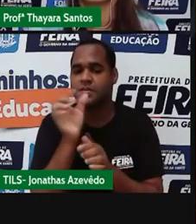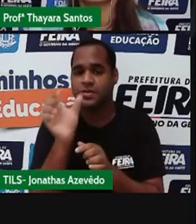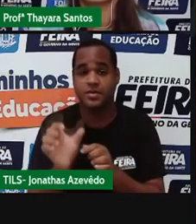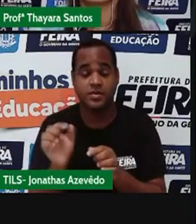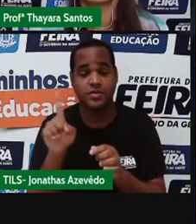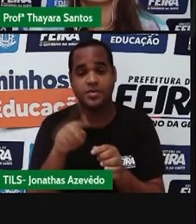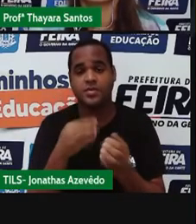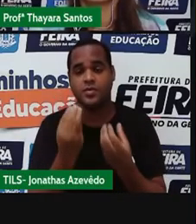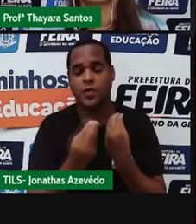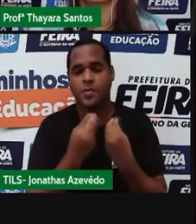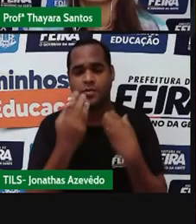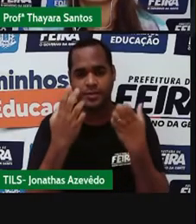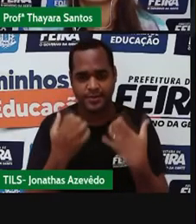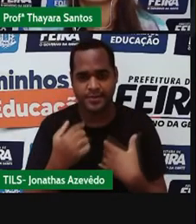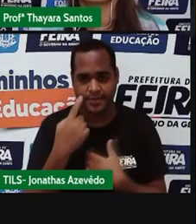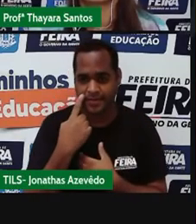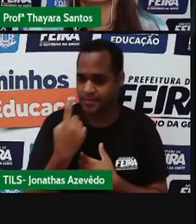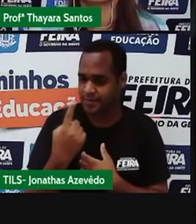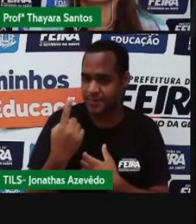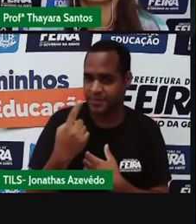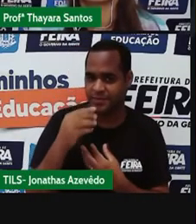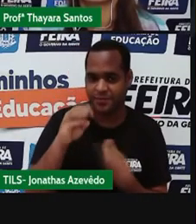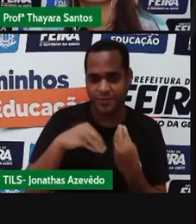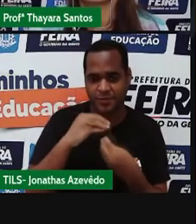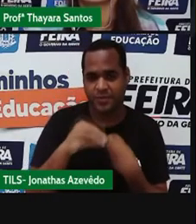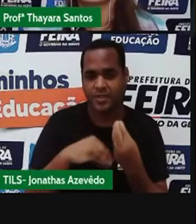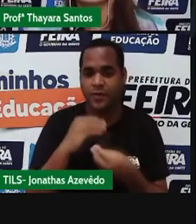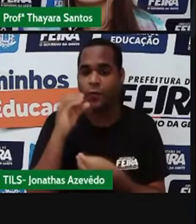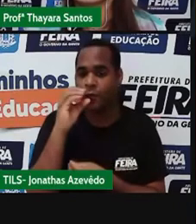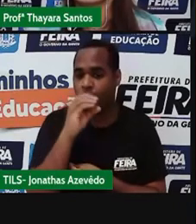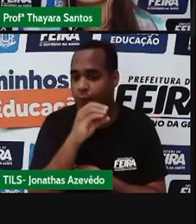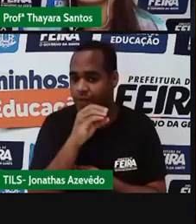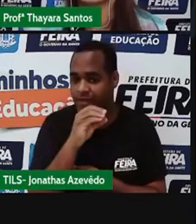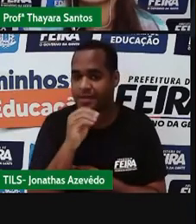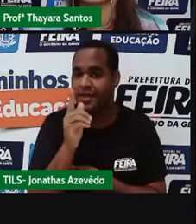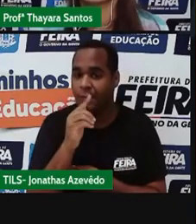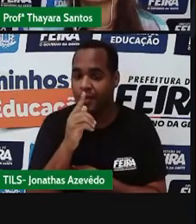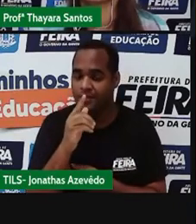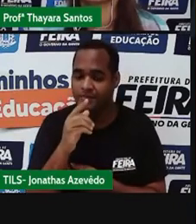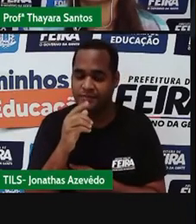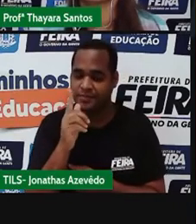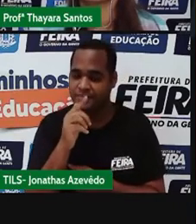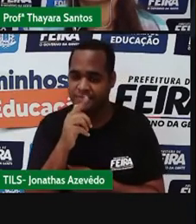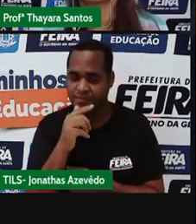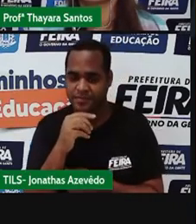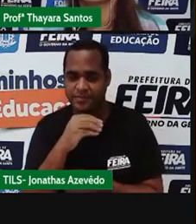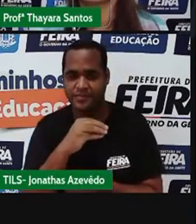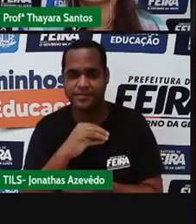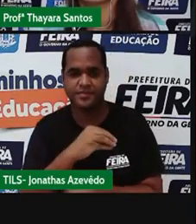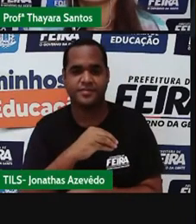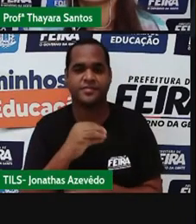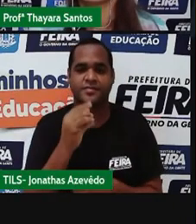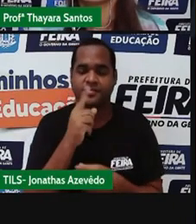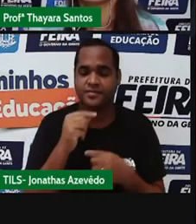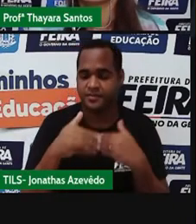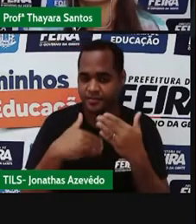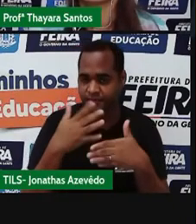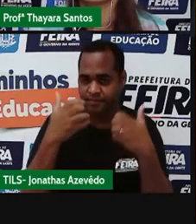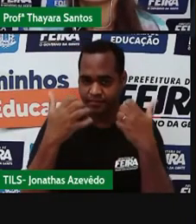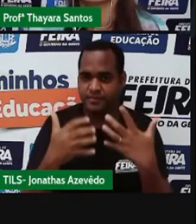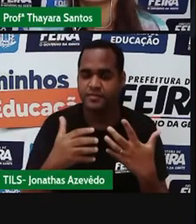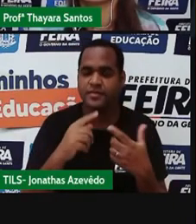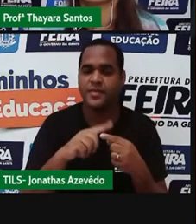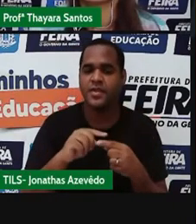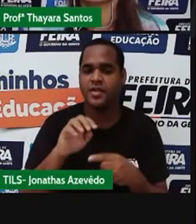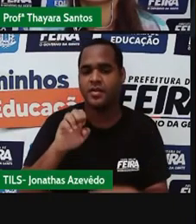Primeiro, a mistura água e sal é aquecida em um recipiente. Depois, a substância com menor ponto de ebulição,